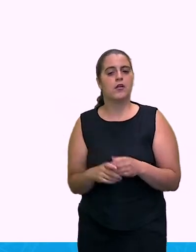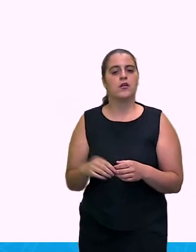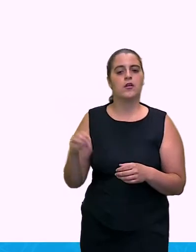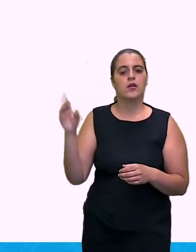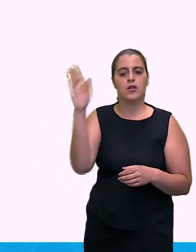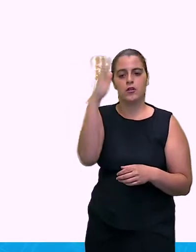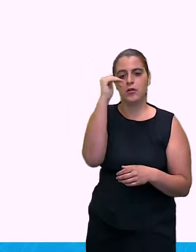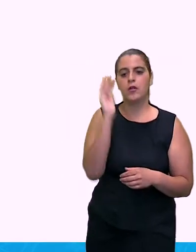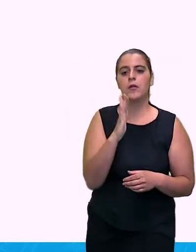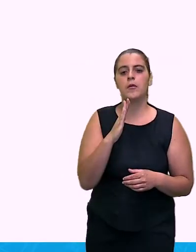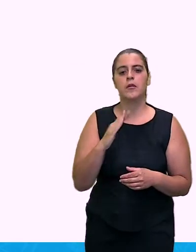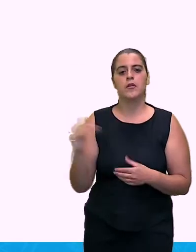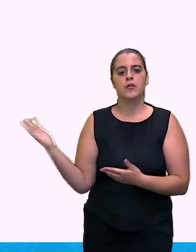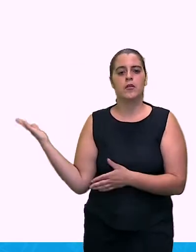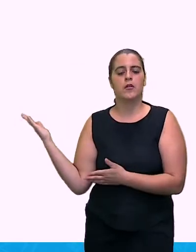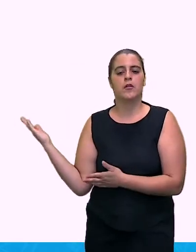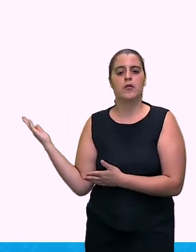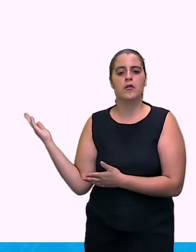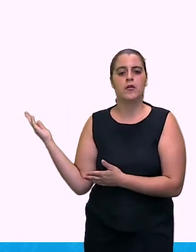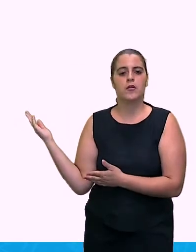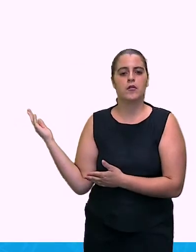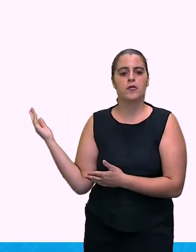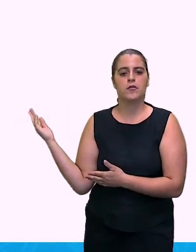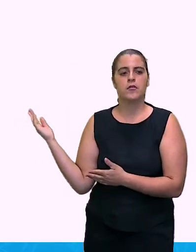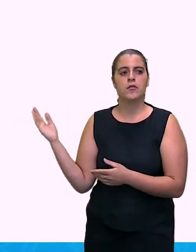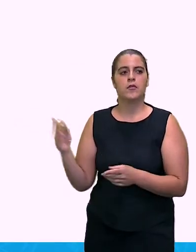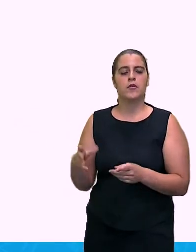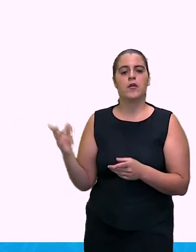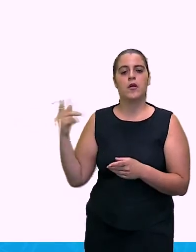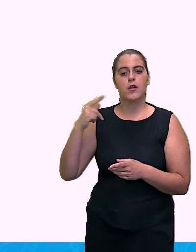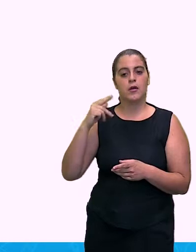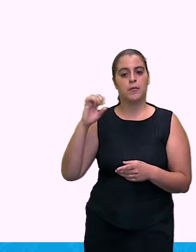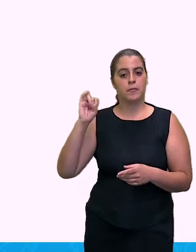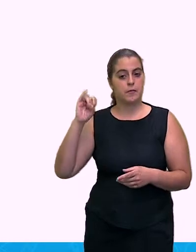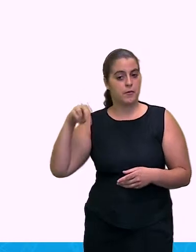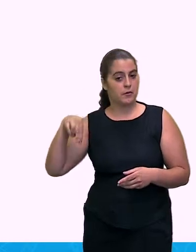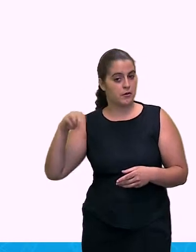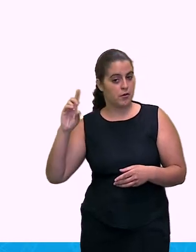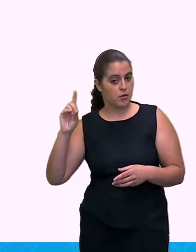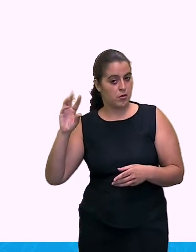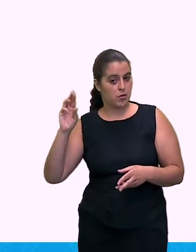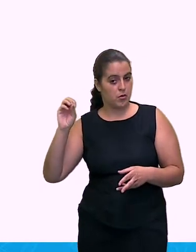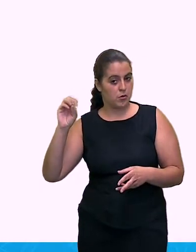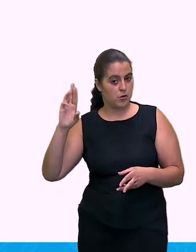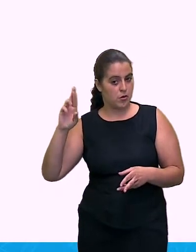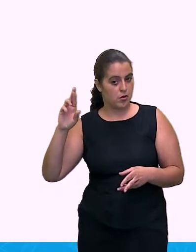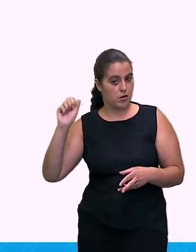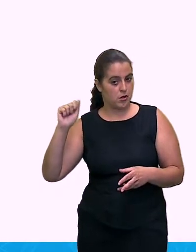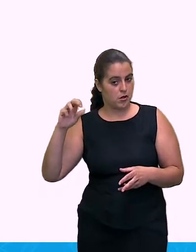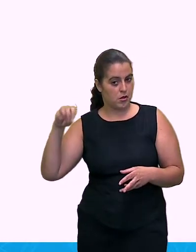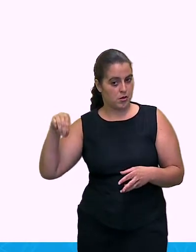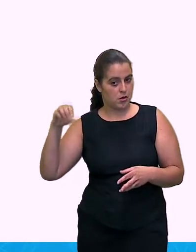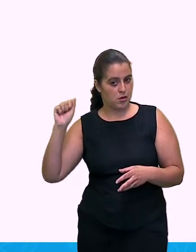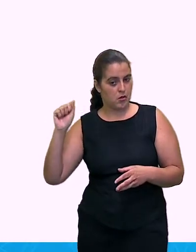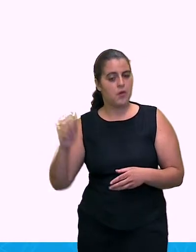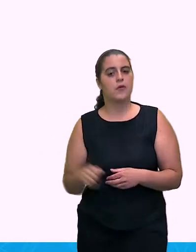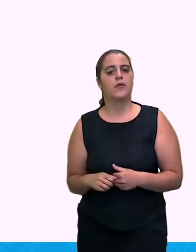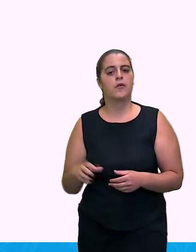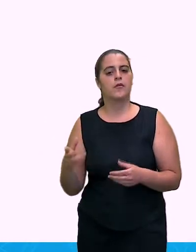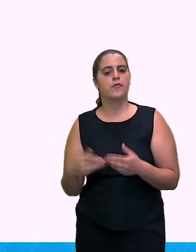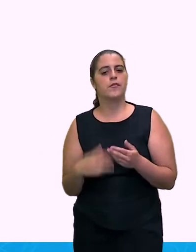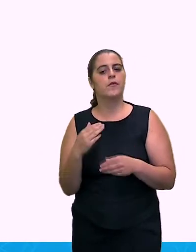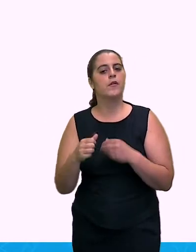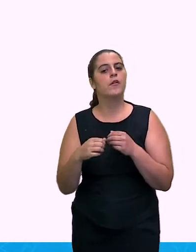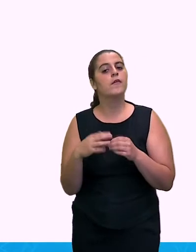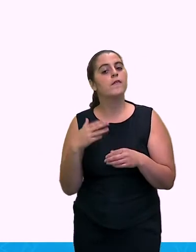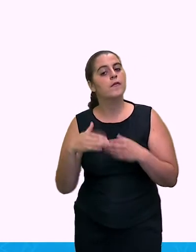No solo brasileiro. Até então, era pindorama ainda. Assim que eles chegaram, passou uns dias, eles